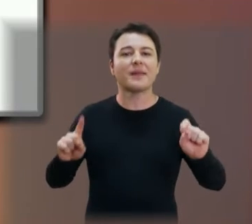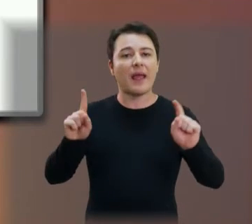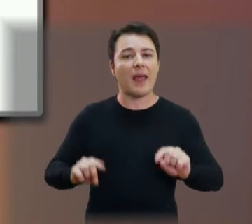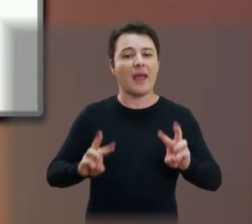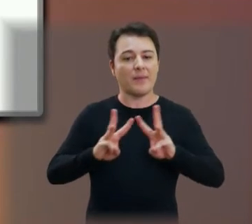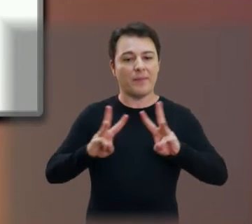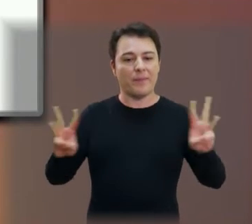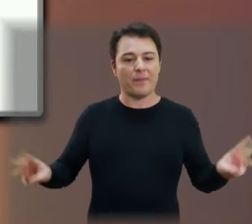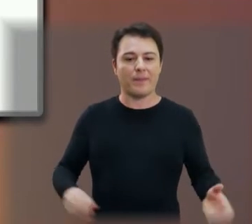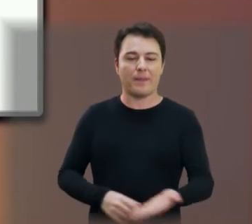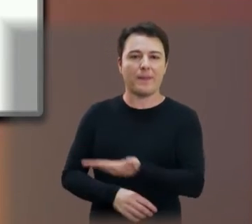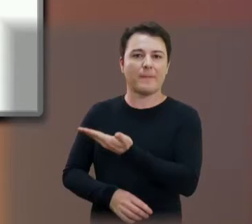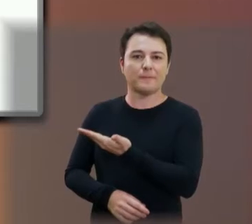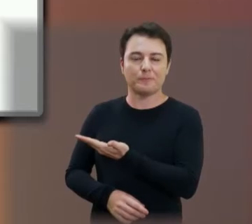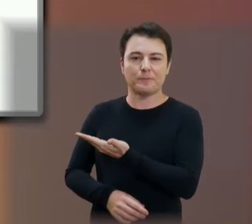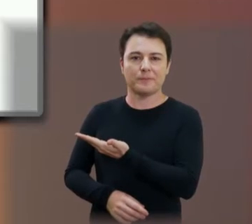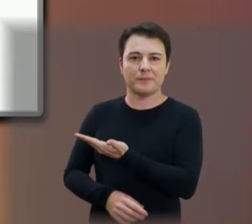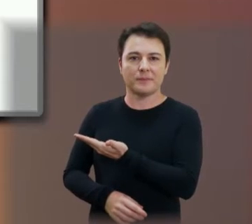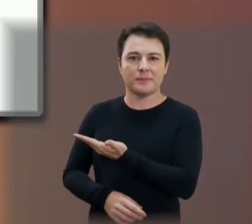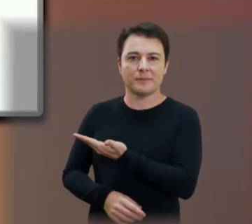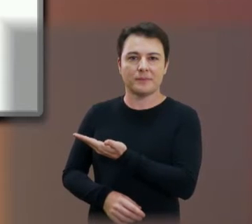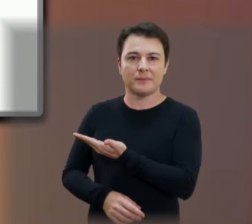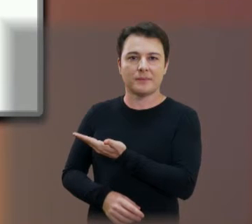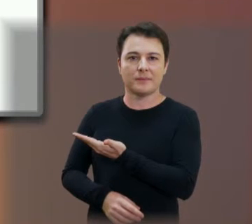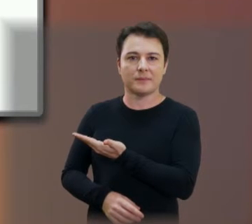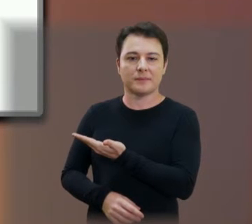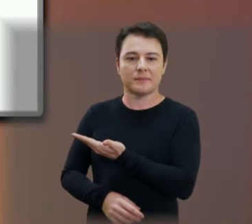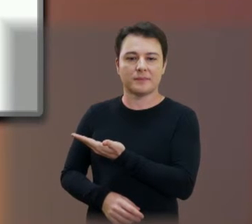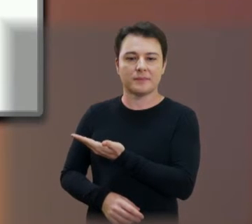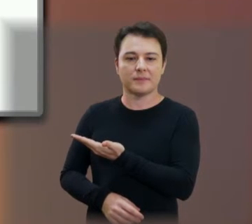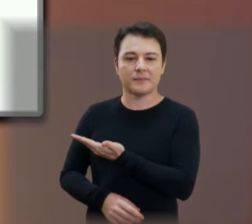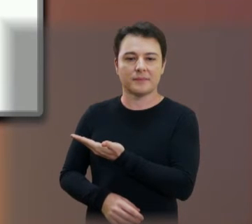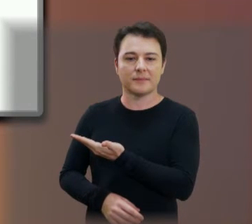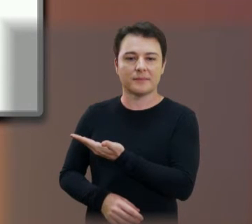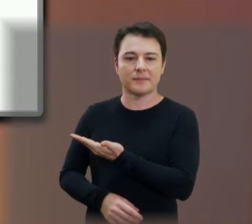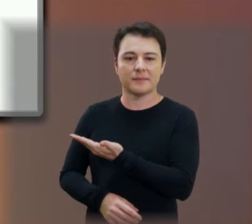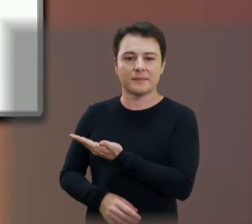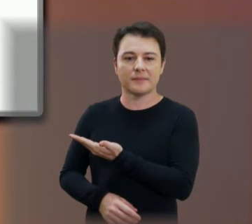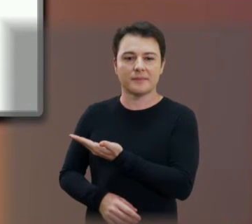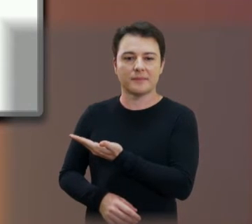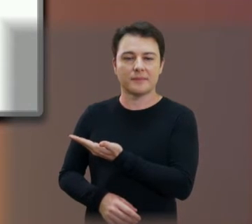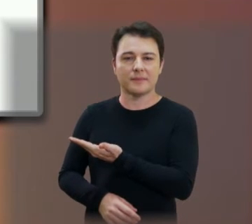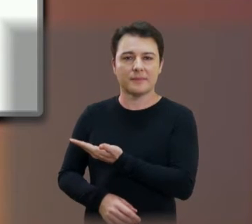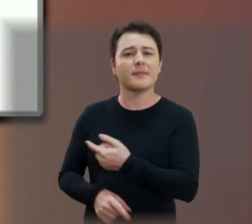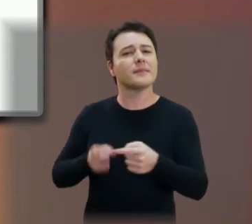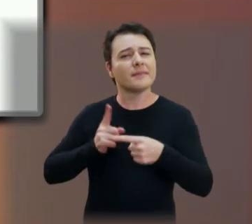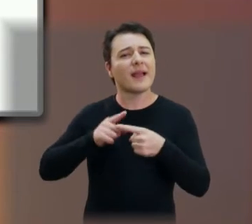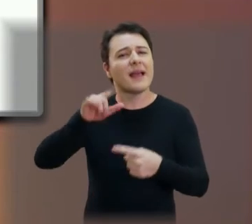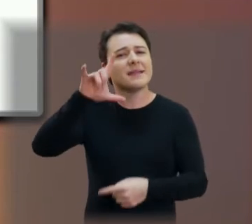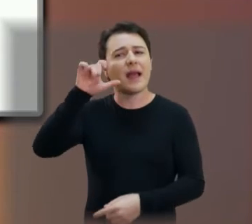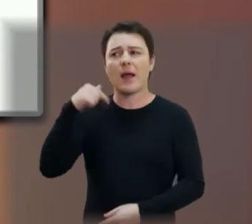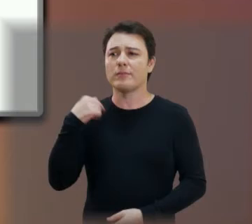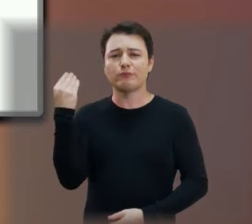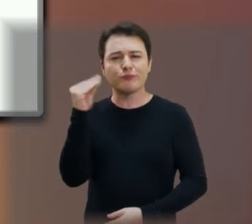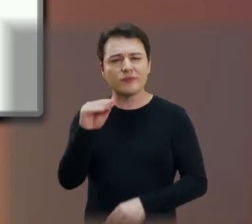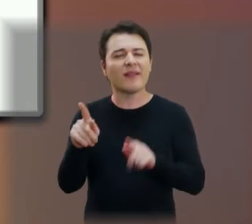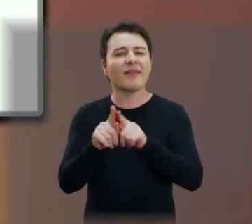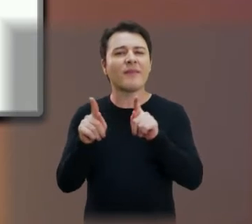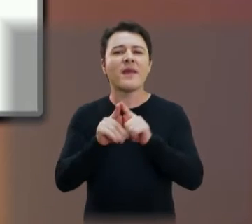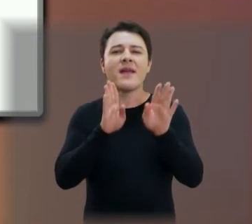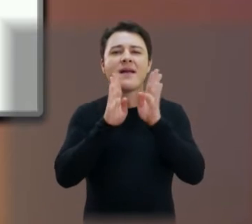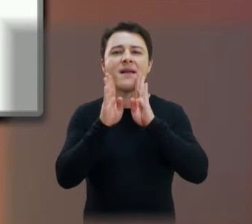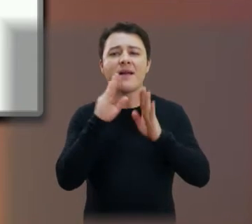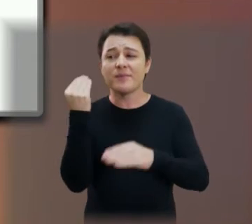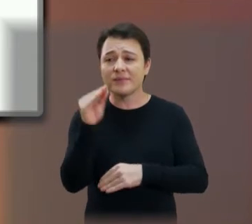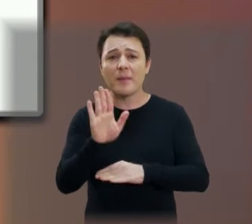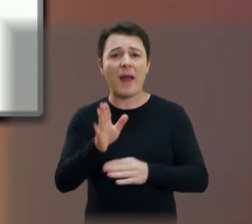www.tainarafaria.com.br. A gente sabe que a gente posta para vocês no Instagram, no Facebook, mas as